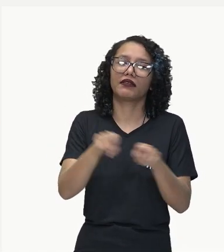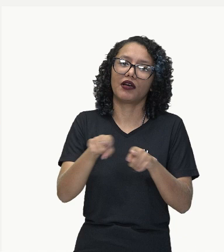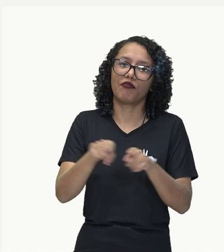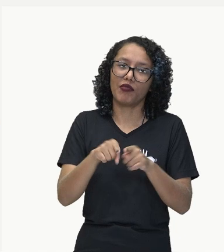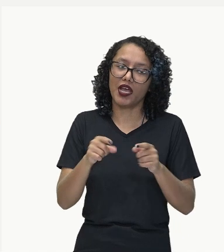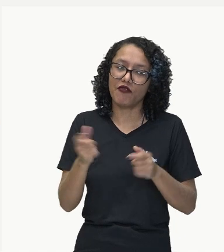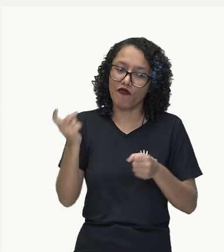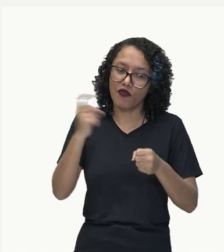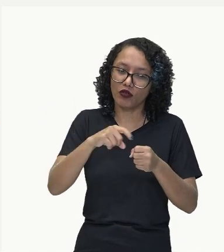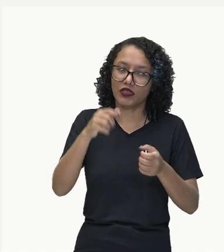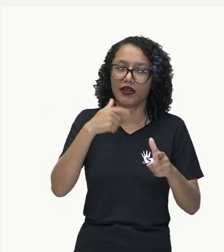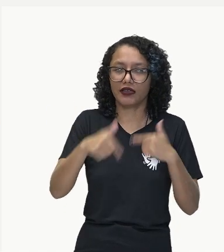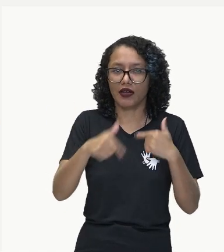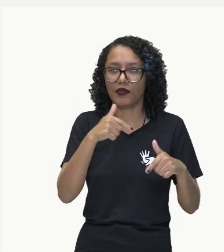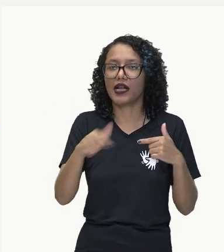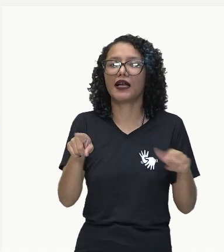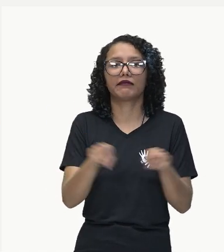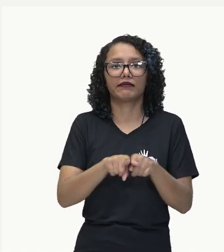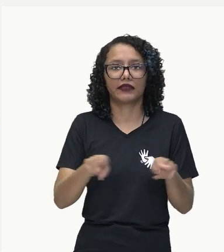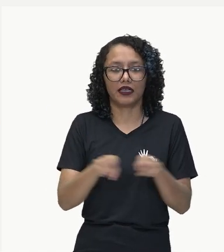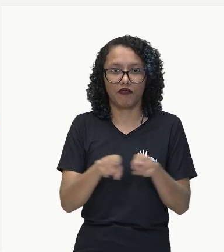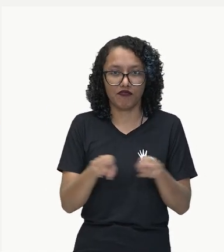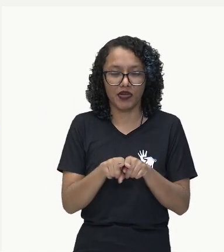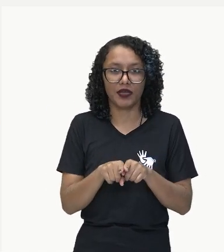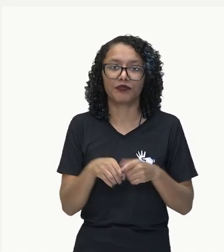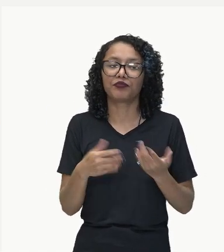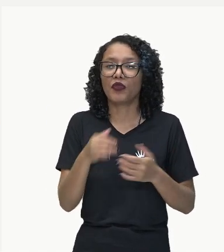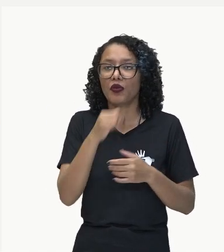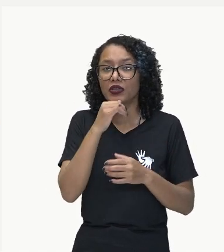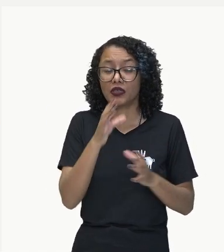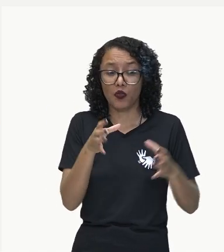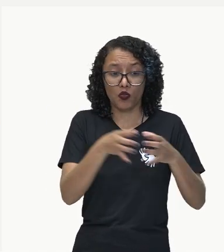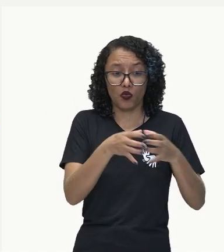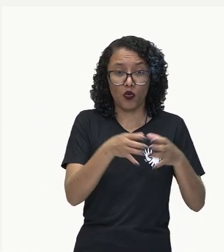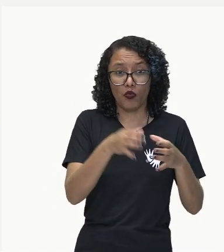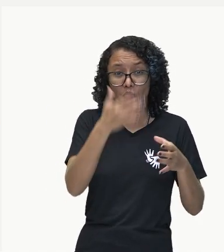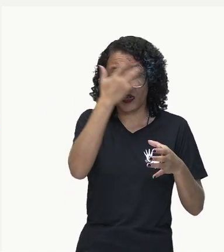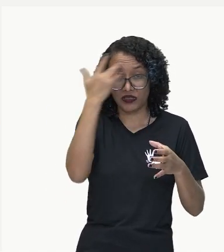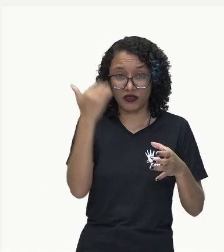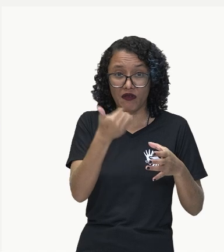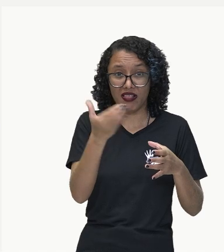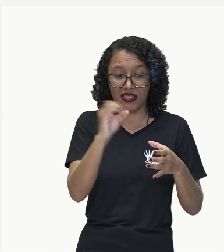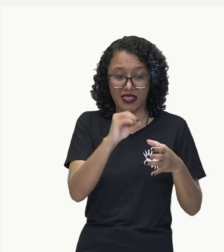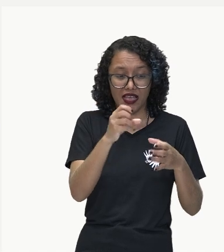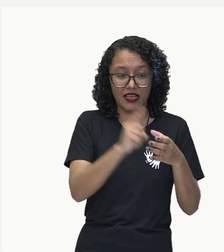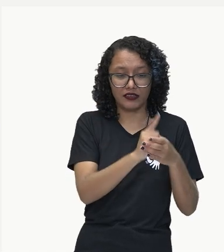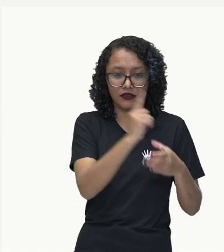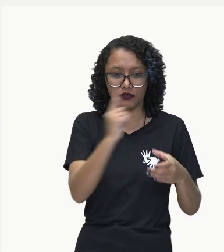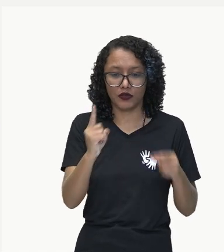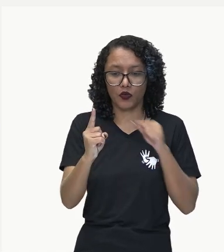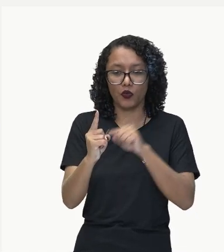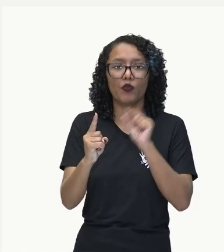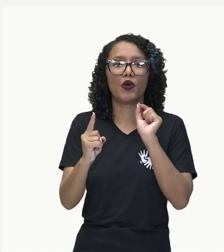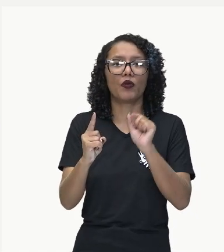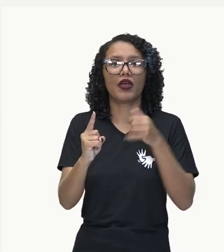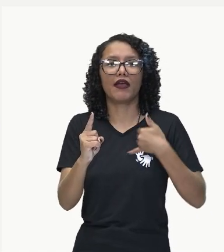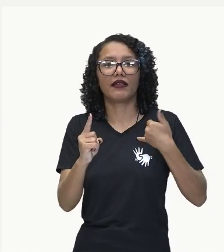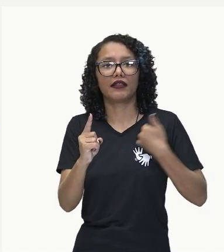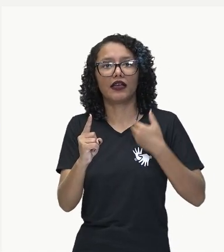Para se ter uma ideia, uma a cada dez pessoas no Japão tem 80 anos ou mais.